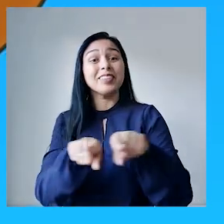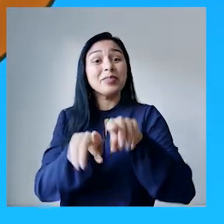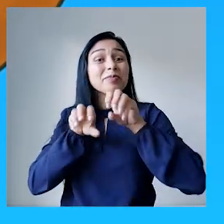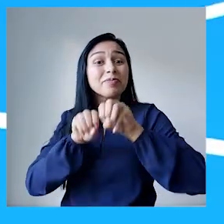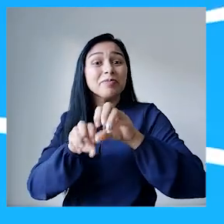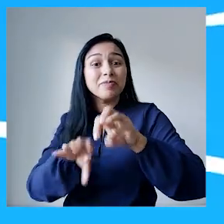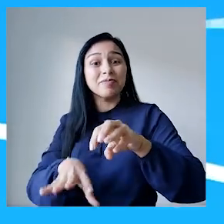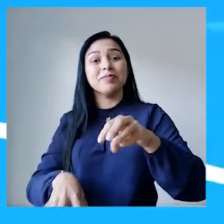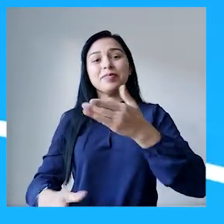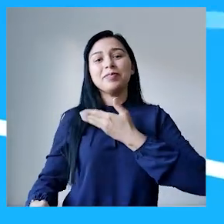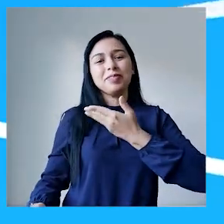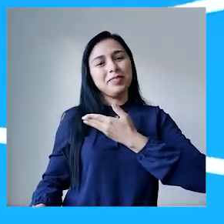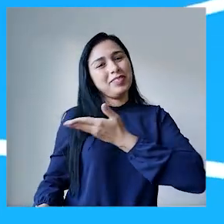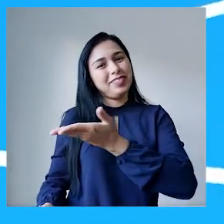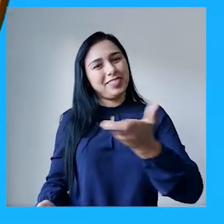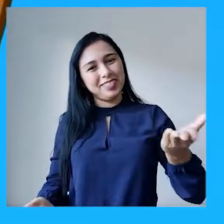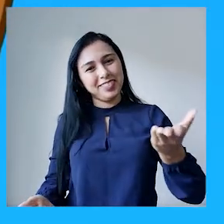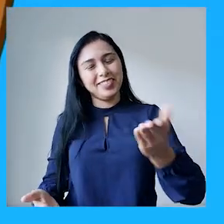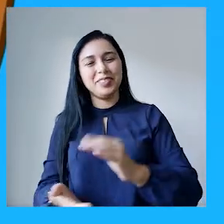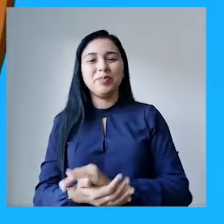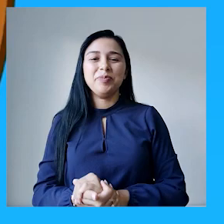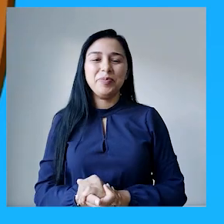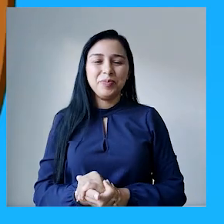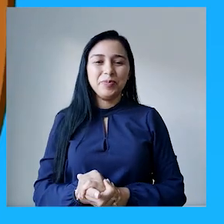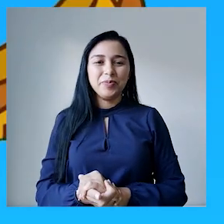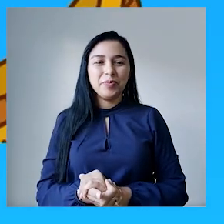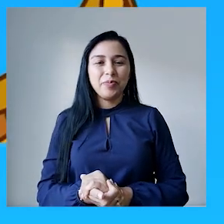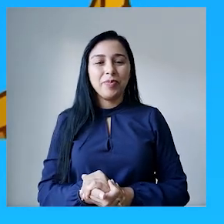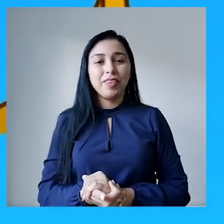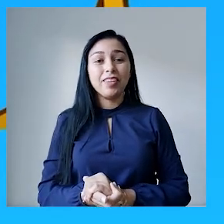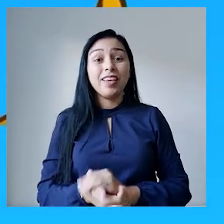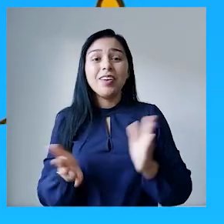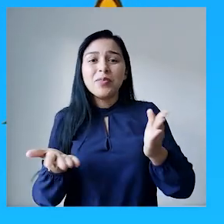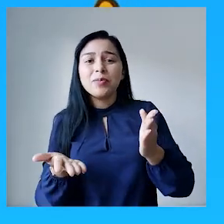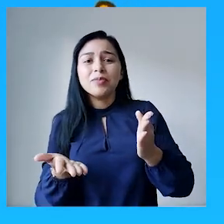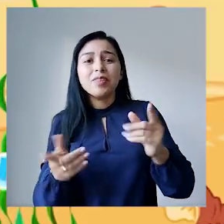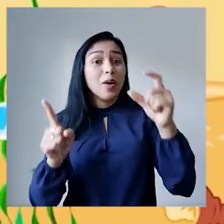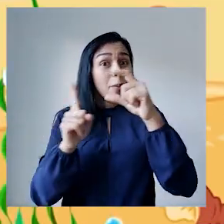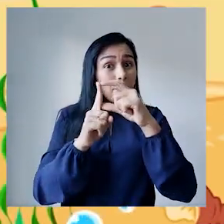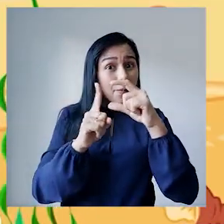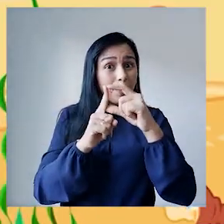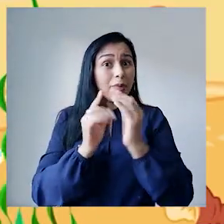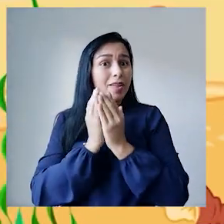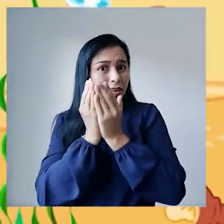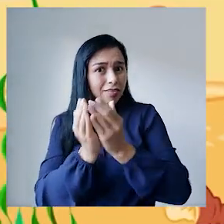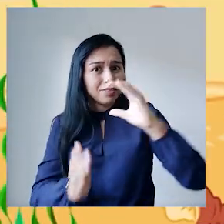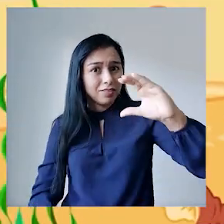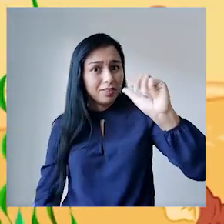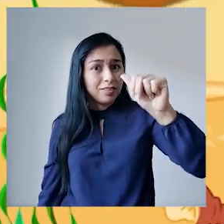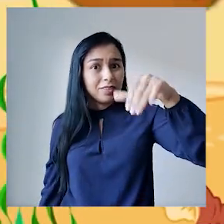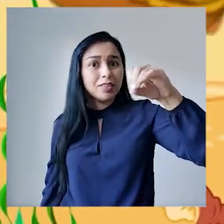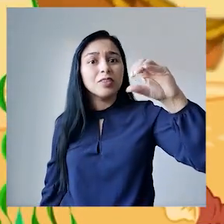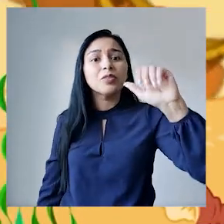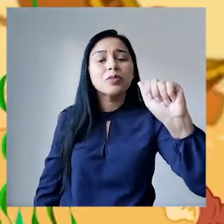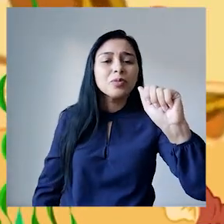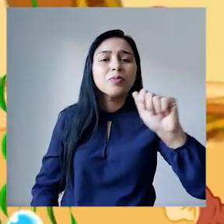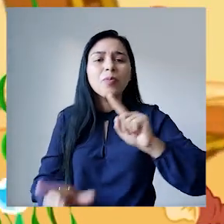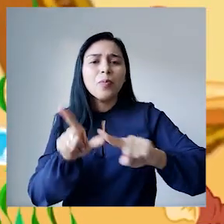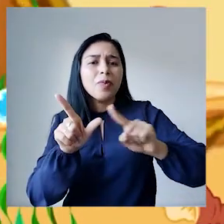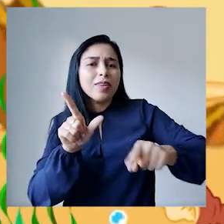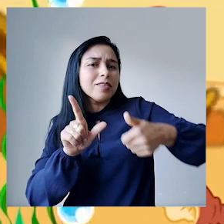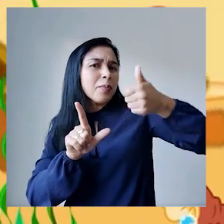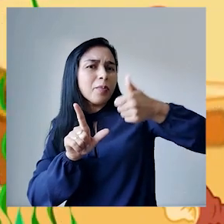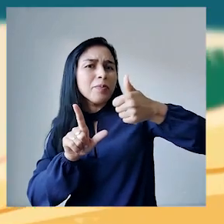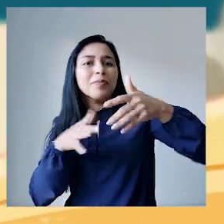para os coleguinhas de vocês. Agora, com que letra começa a palavra canoa?